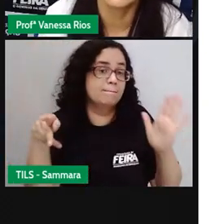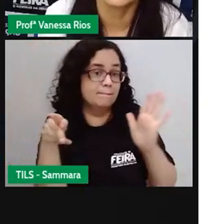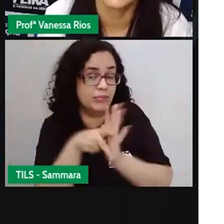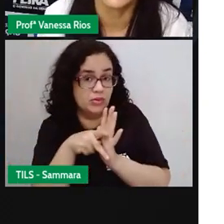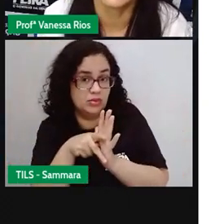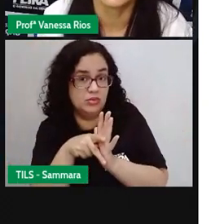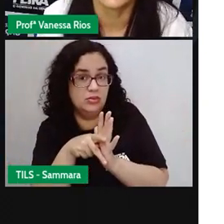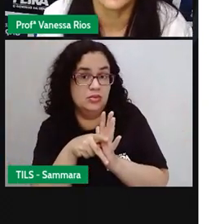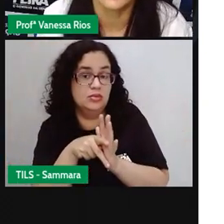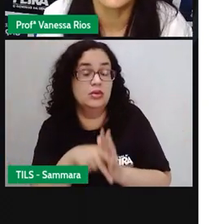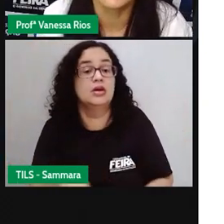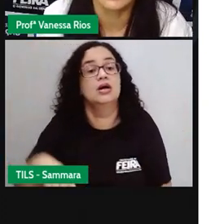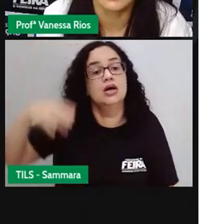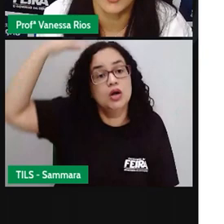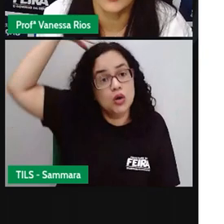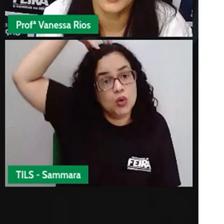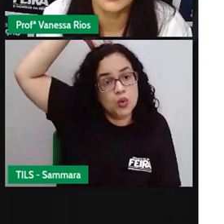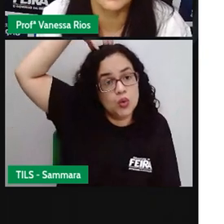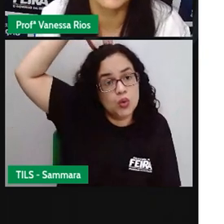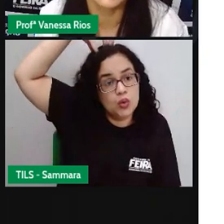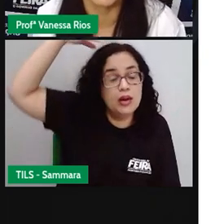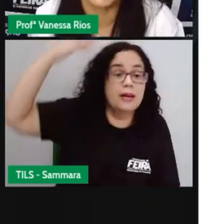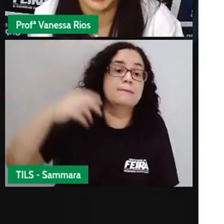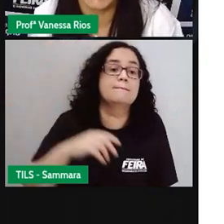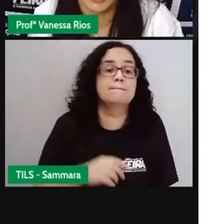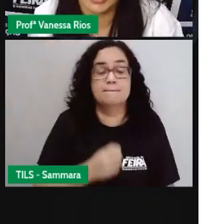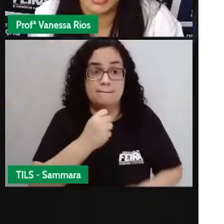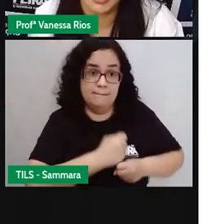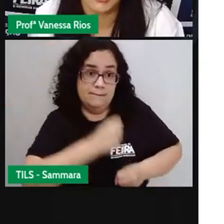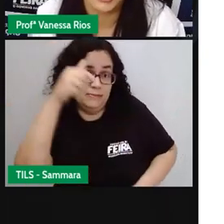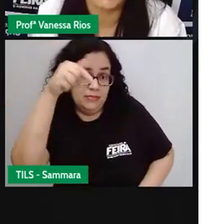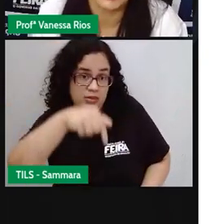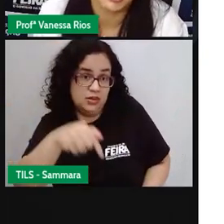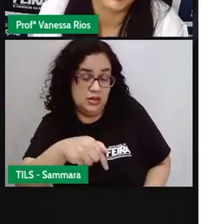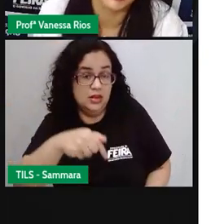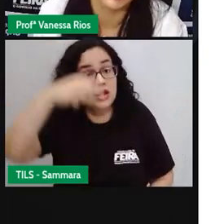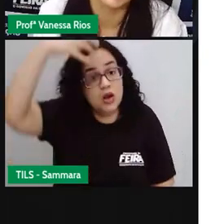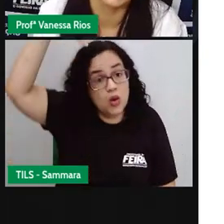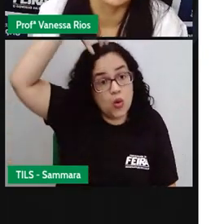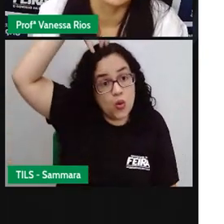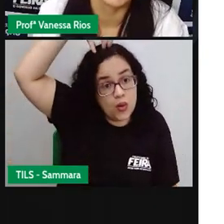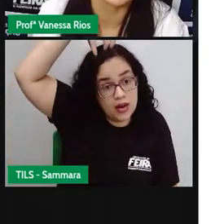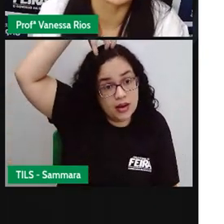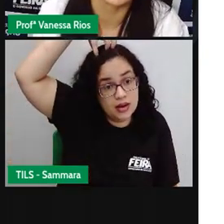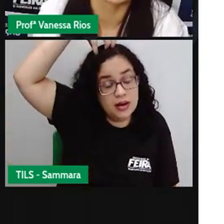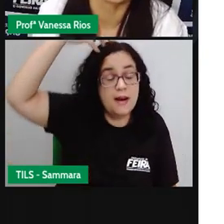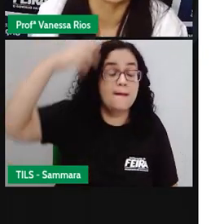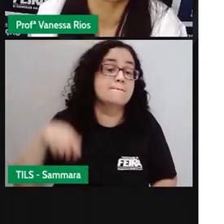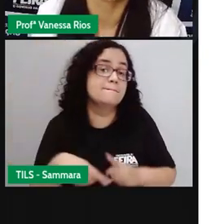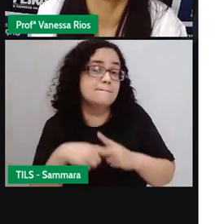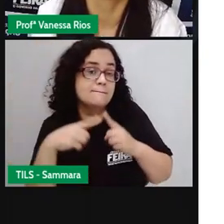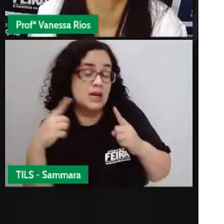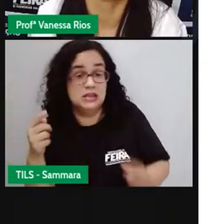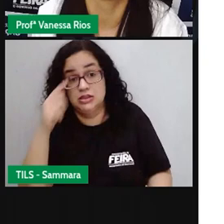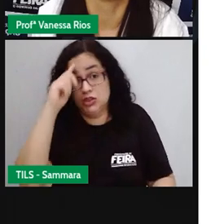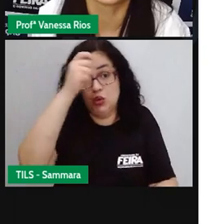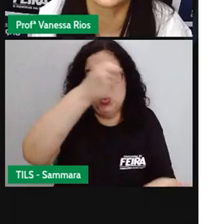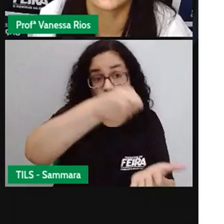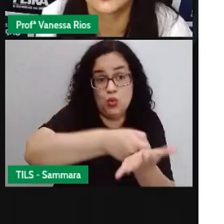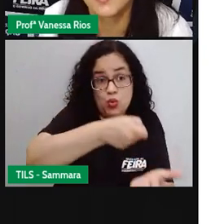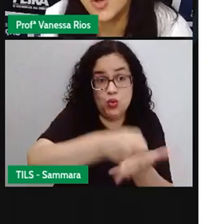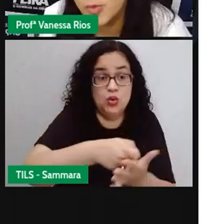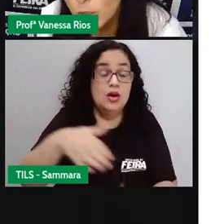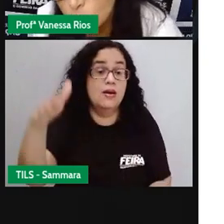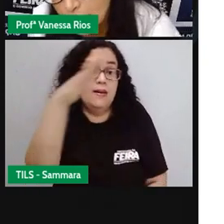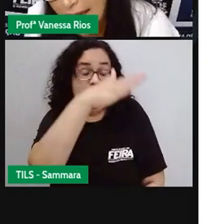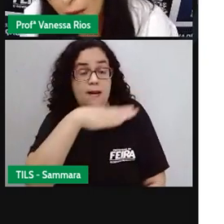até então o rei, que ficou o príncipe, que ficava aqui, né? O rei ficava aqui, mas recebia as ordens ainda